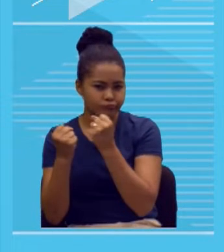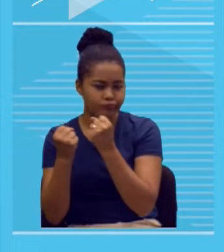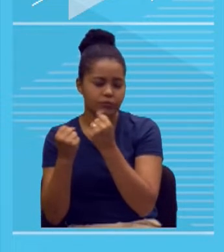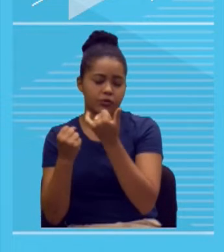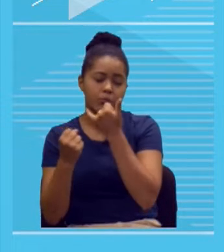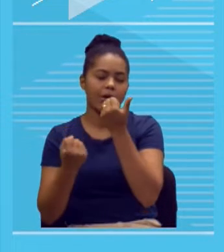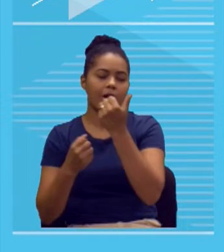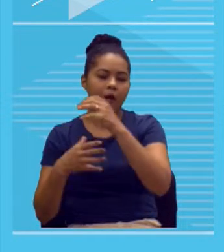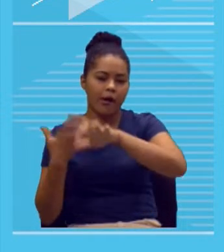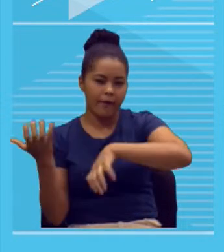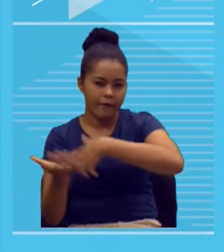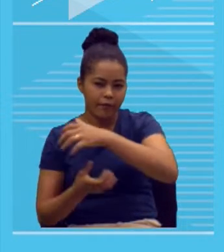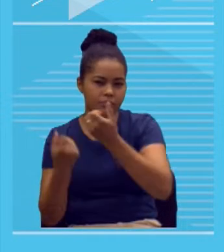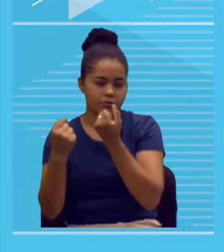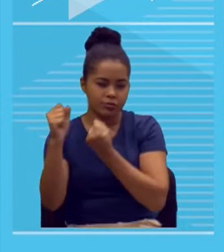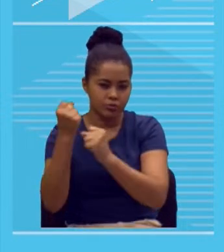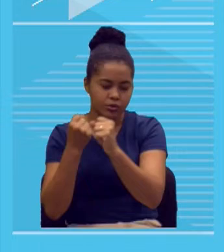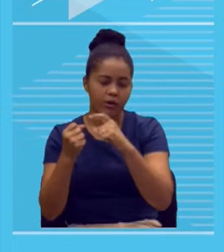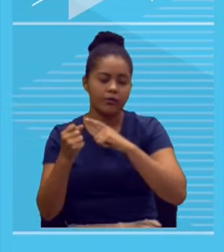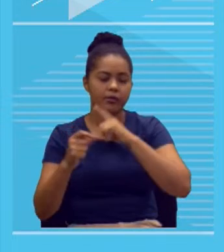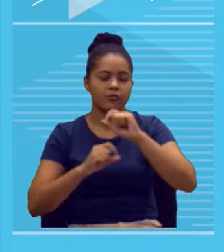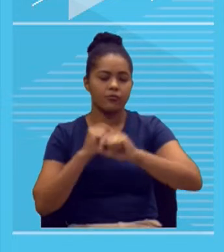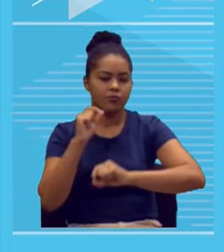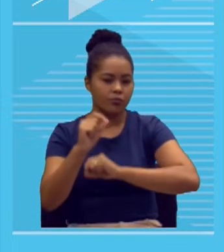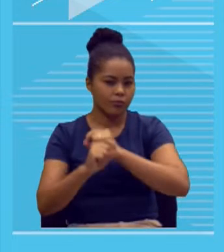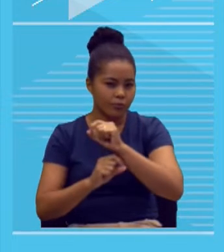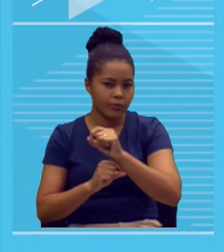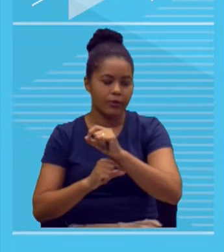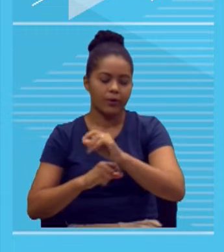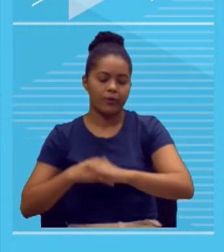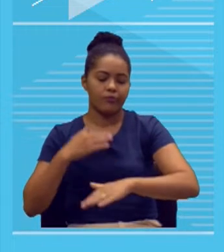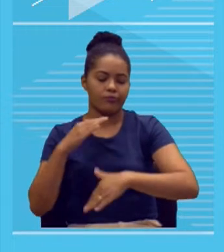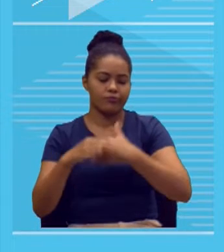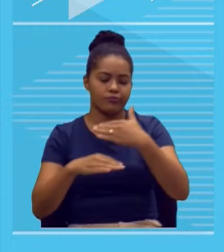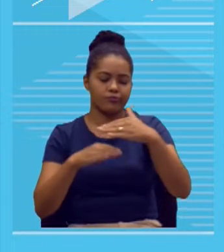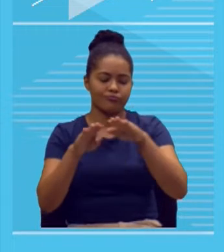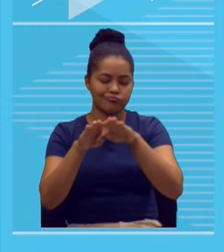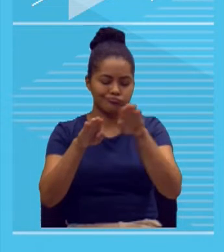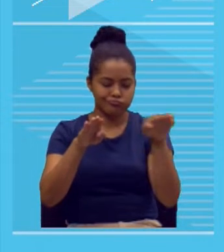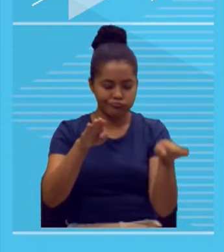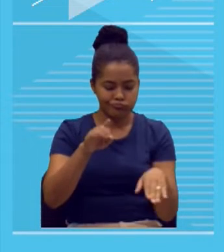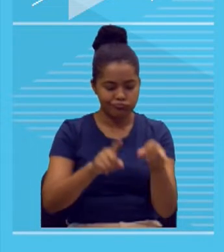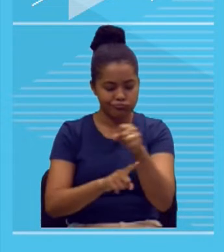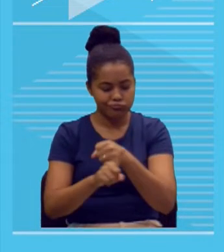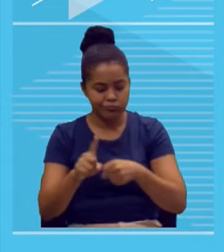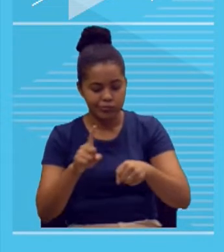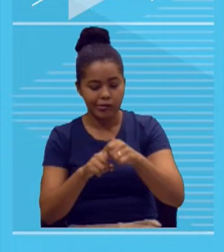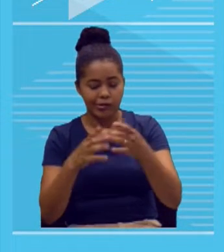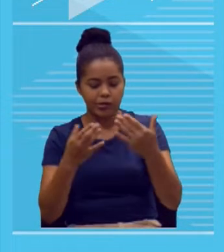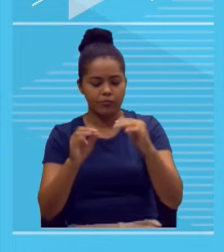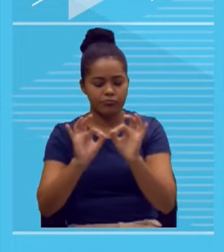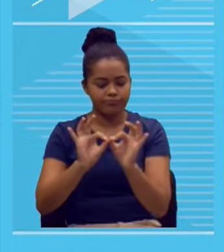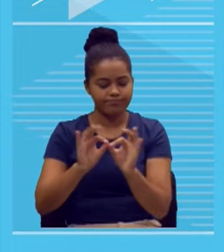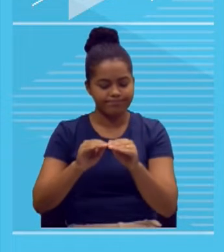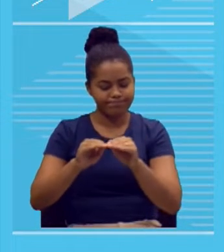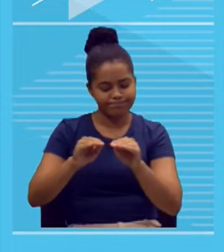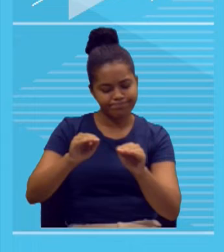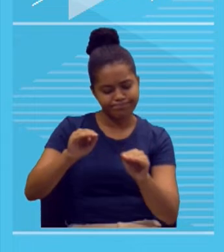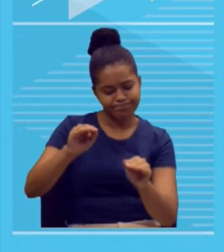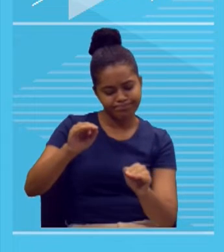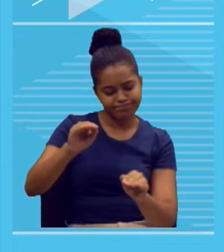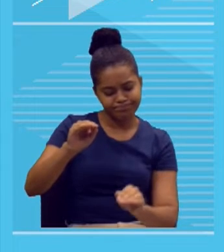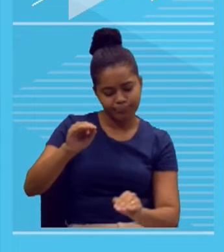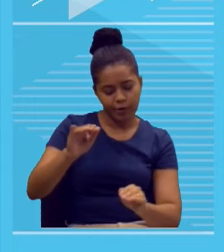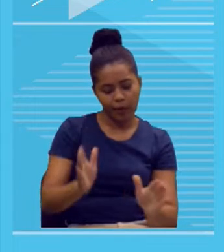as desigualdades sociais foram se agigantando, criando uma espécie de abismo entre os mais